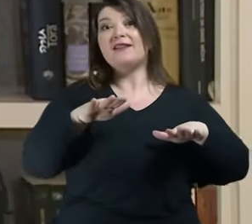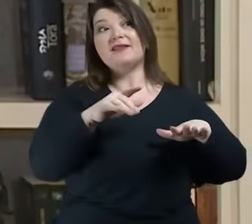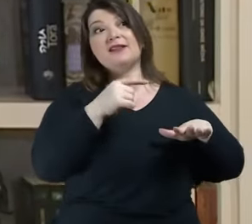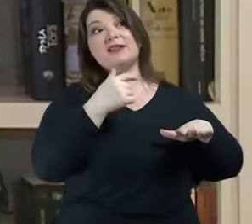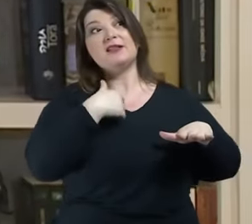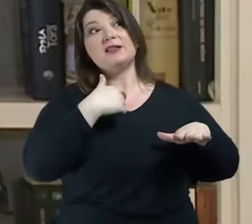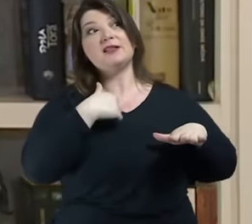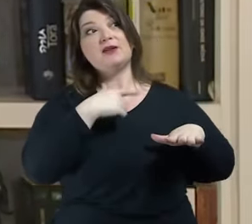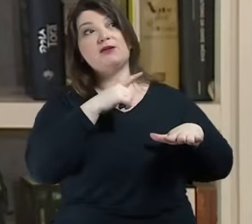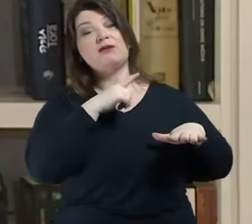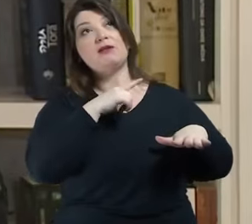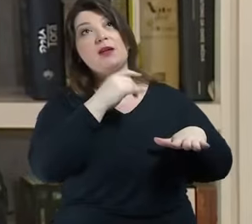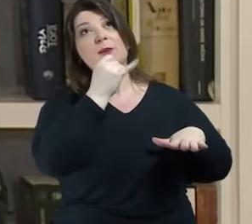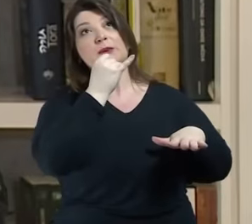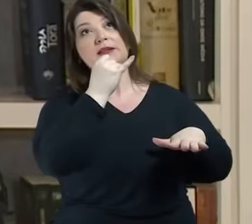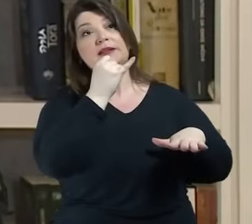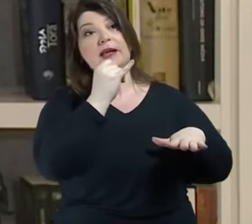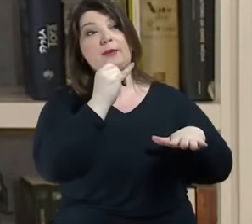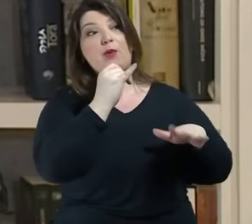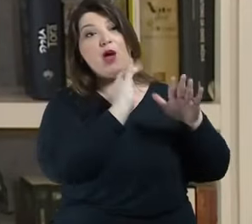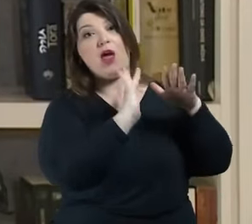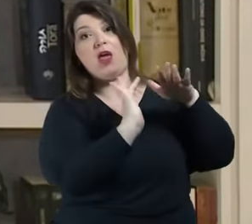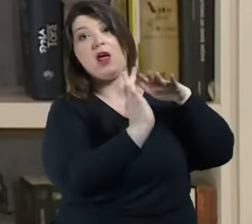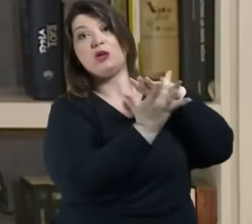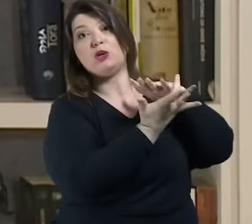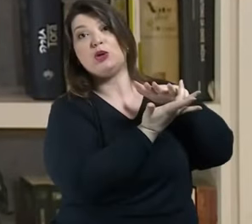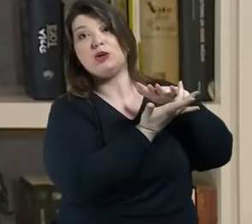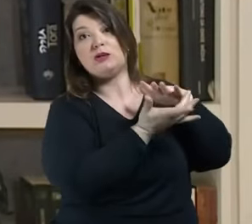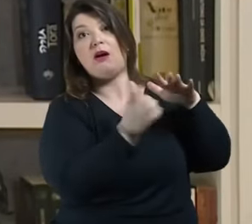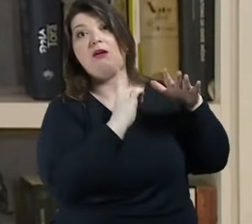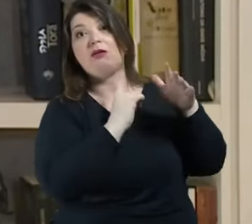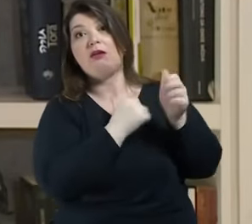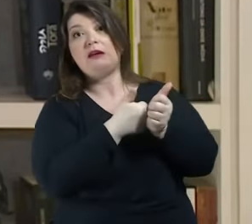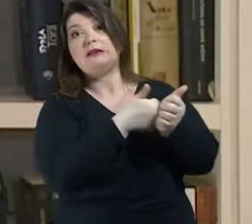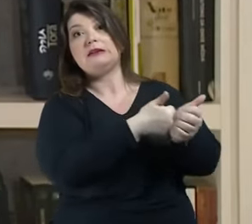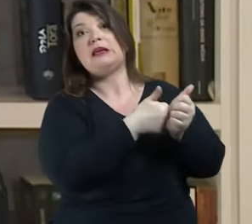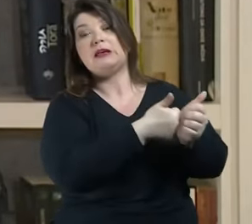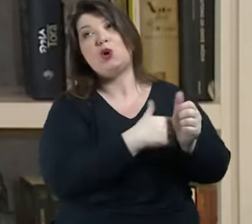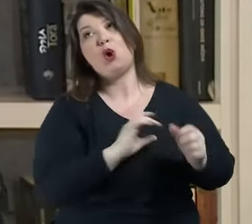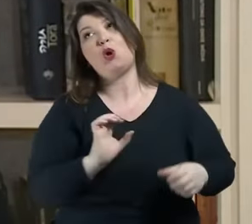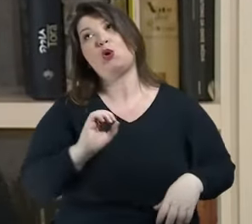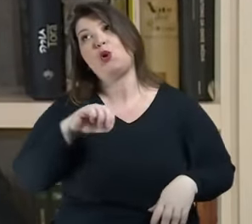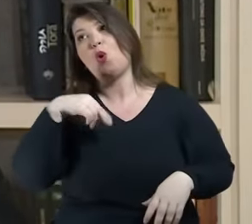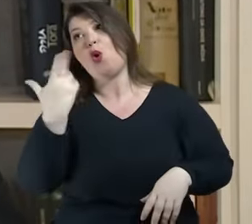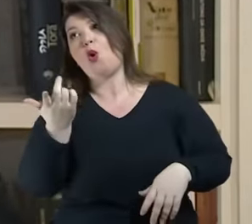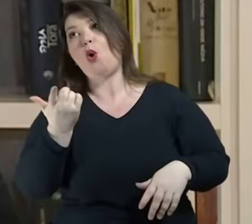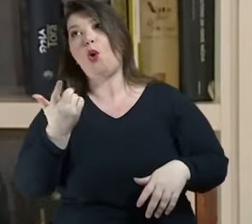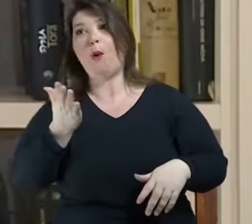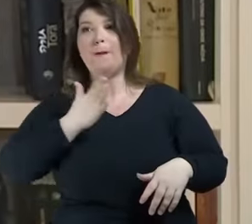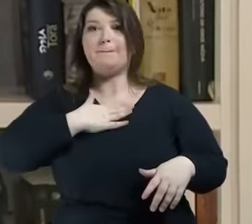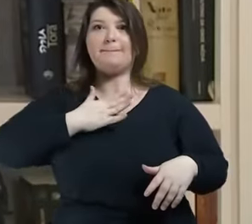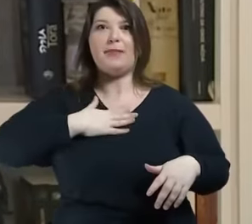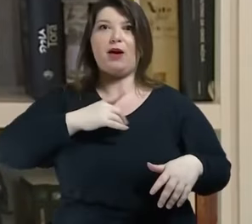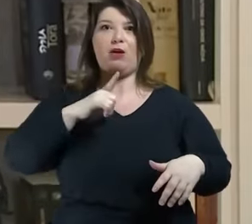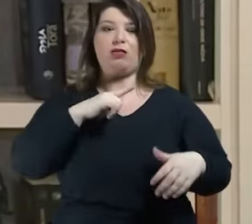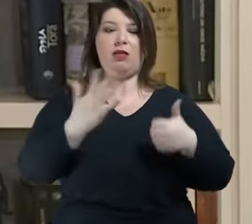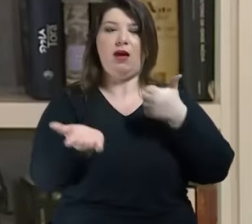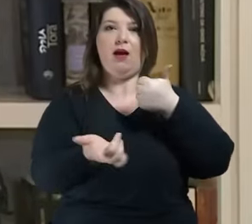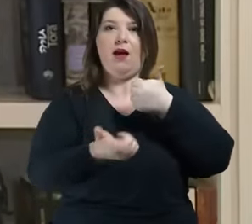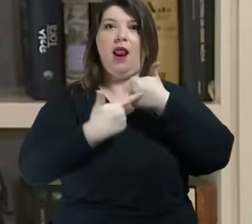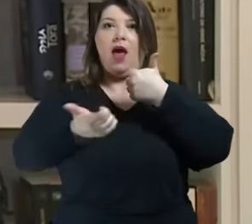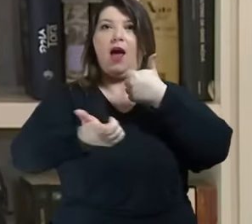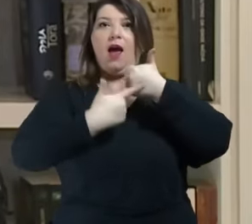número de seguidores, à quantidade de likes e em casos mais comuns do que a gente pensa e cada vez mais